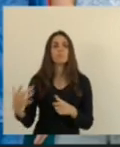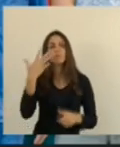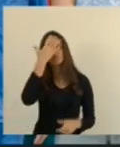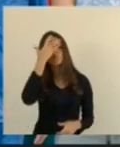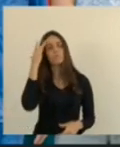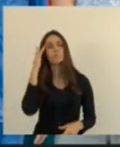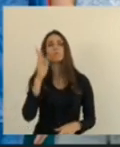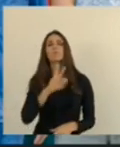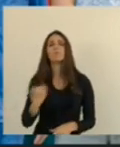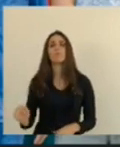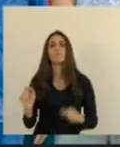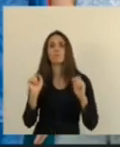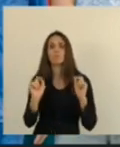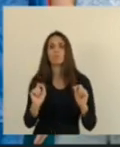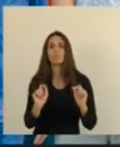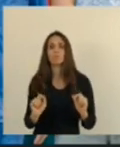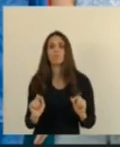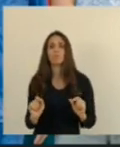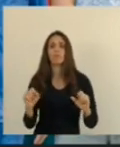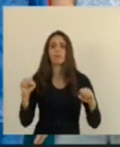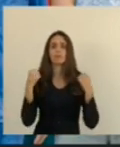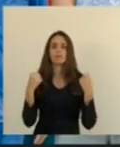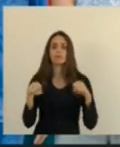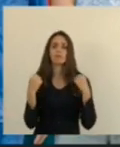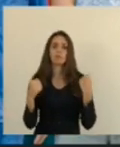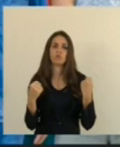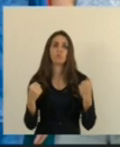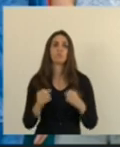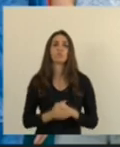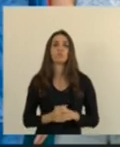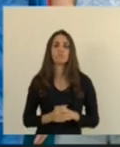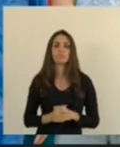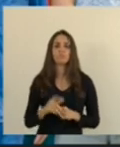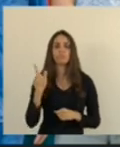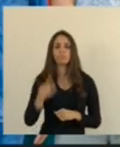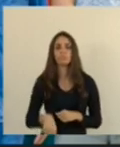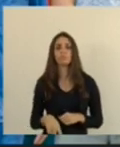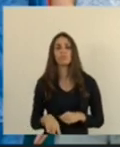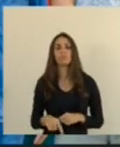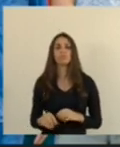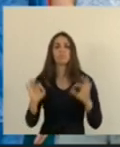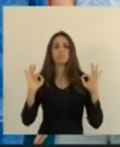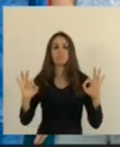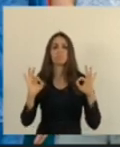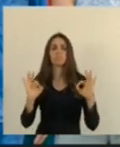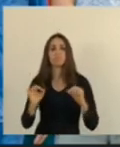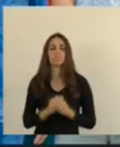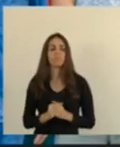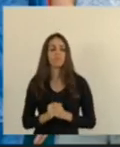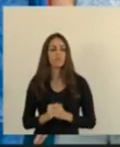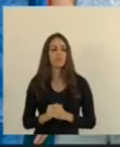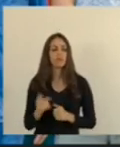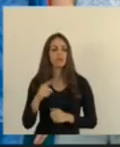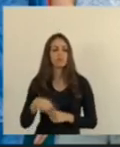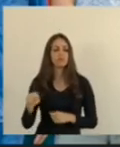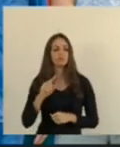vão poder fazer os seus exercícios. Uma estrutura de primeiro mundo. E vamos